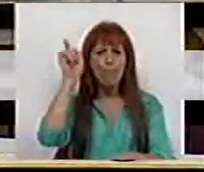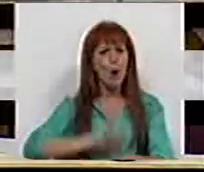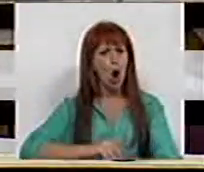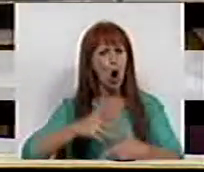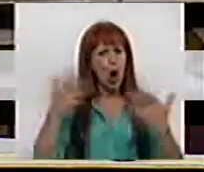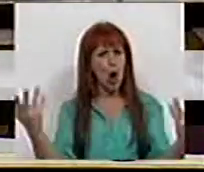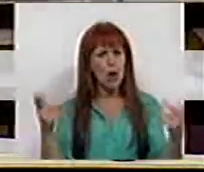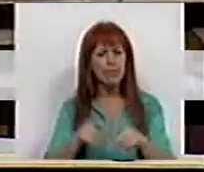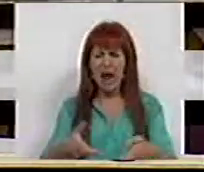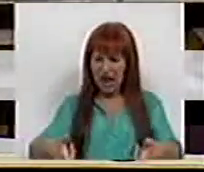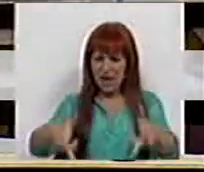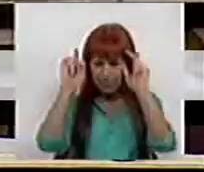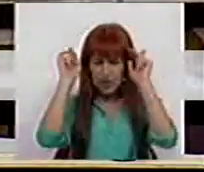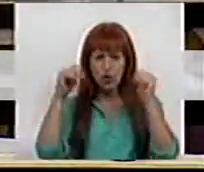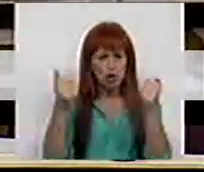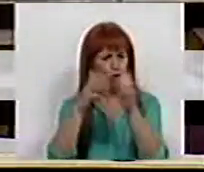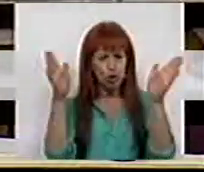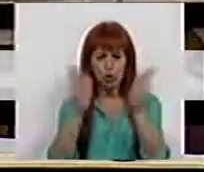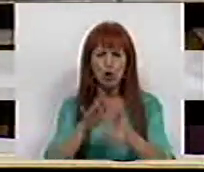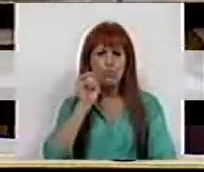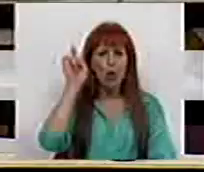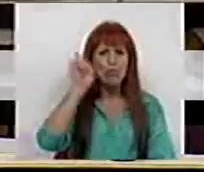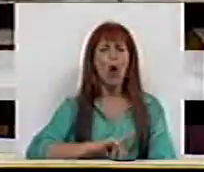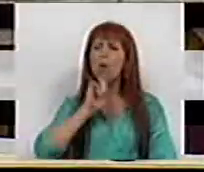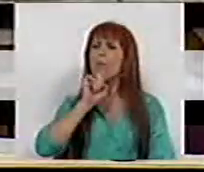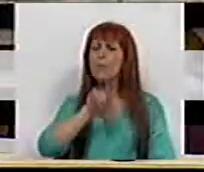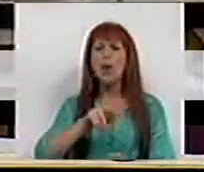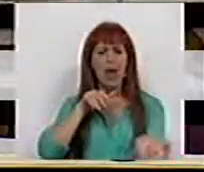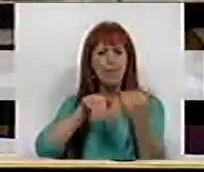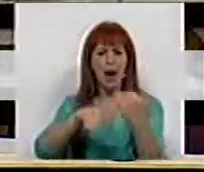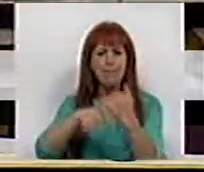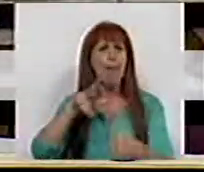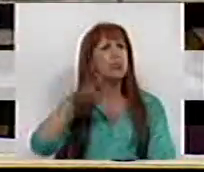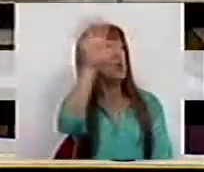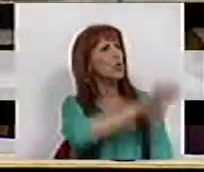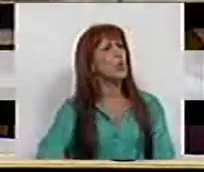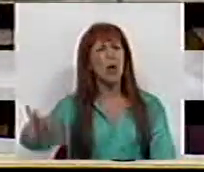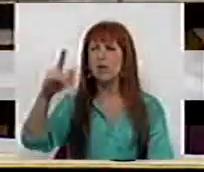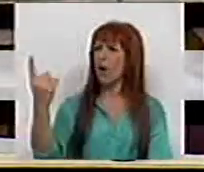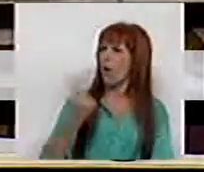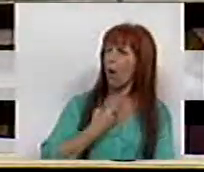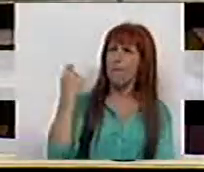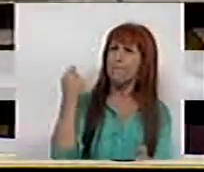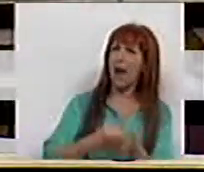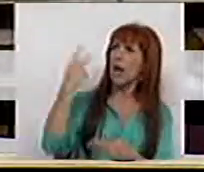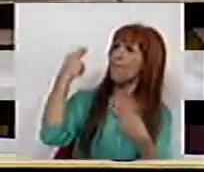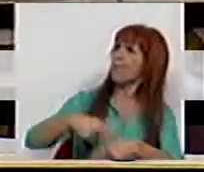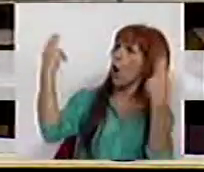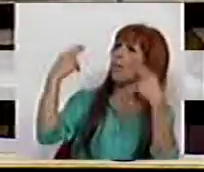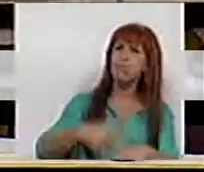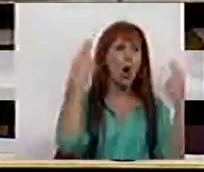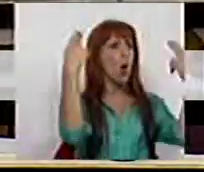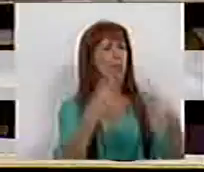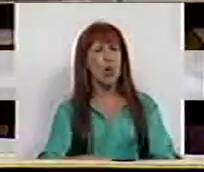às cidadãs à liberdade de todas e todos poderem andar pelo país sem serem portajados para